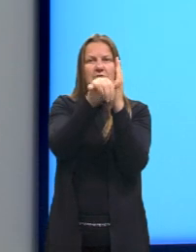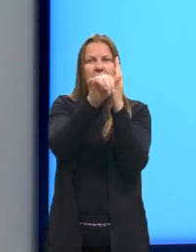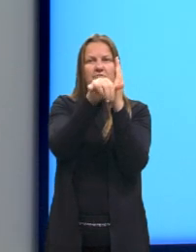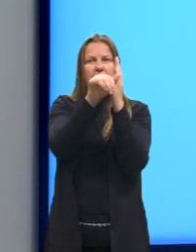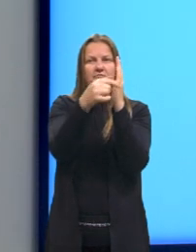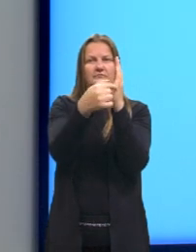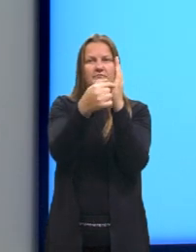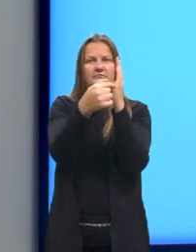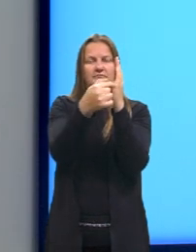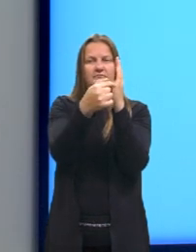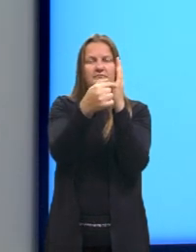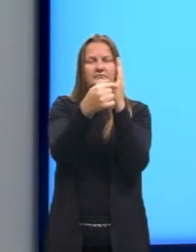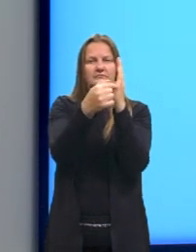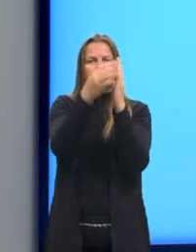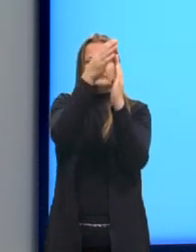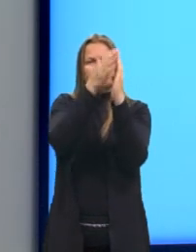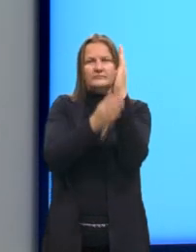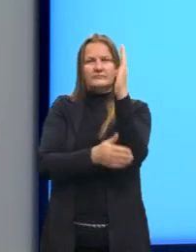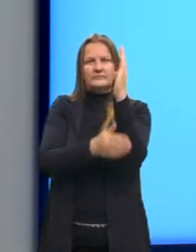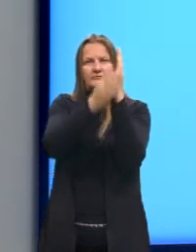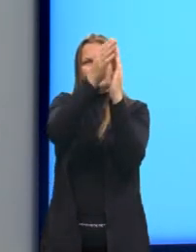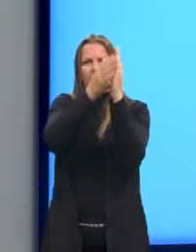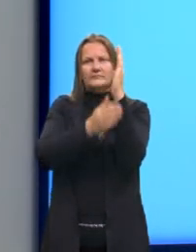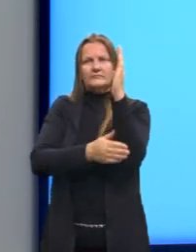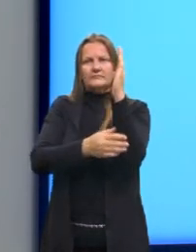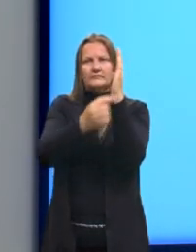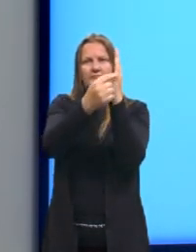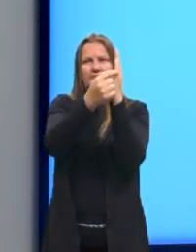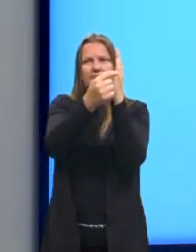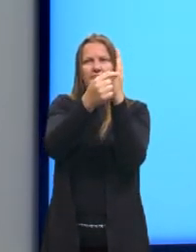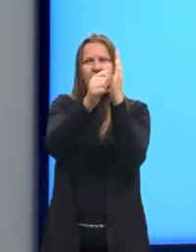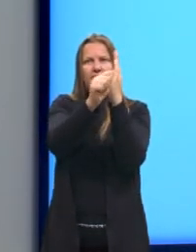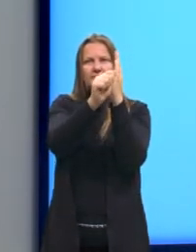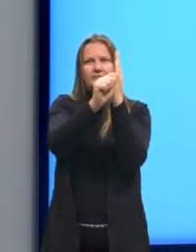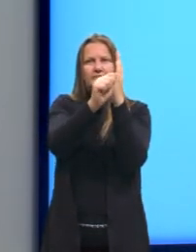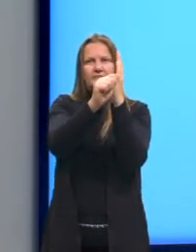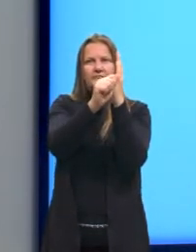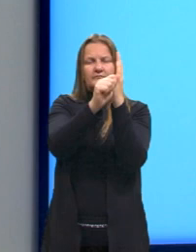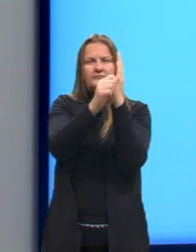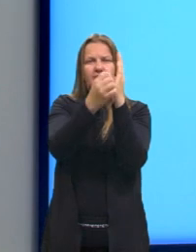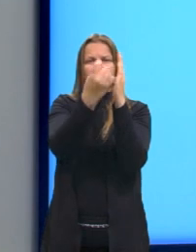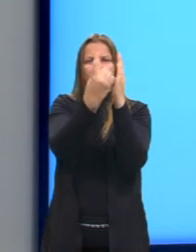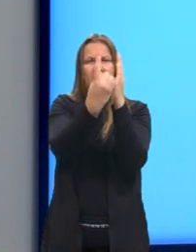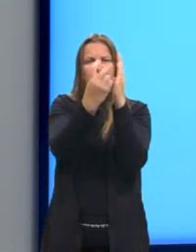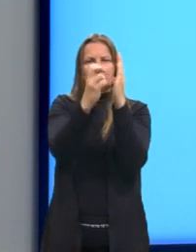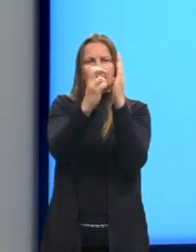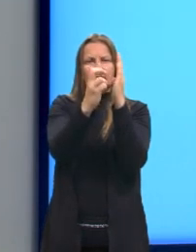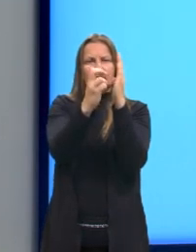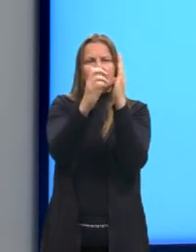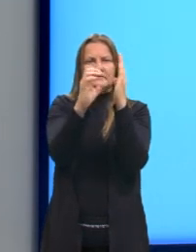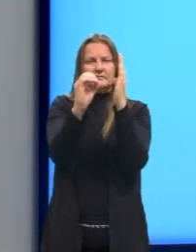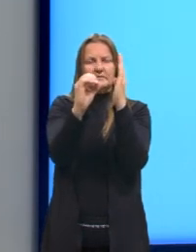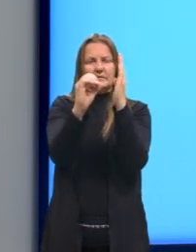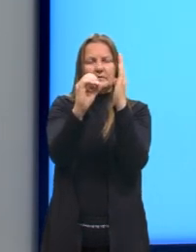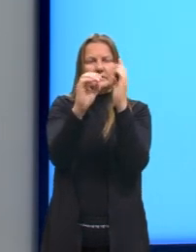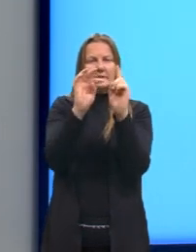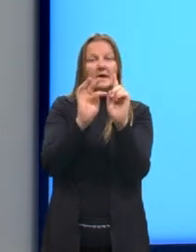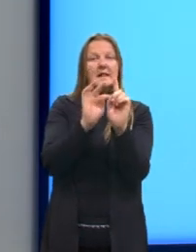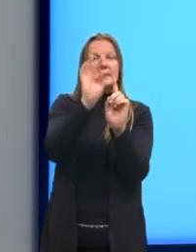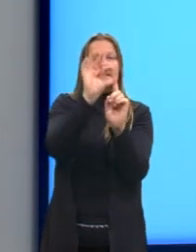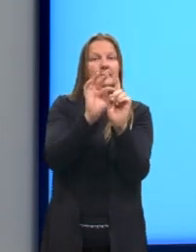vertical, né? E aqui o A, ele vale, então, ali, ó, 150 graus, né?